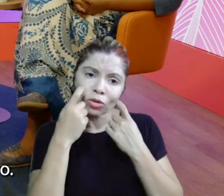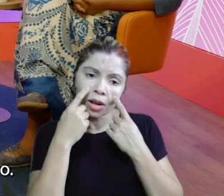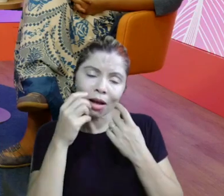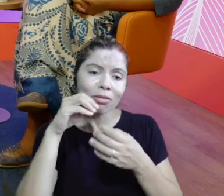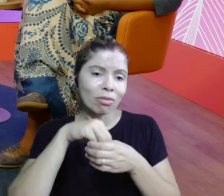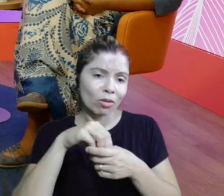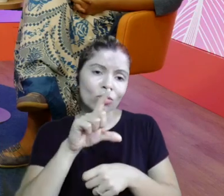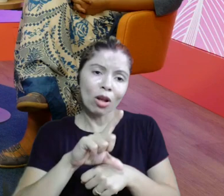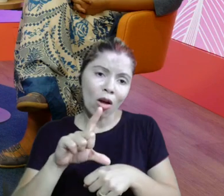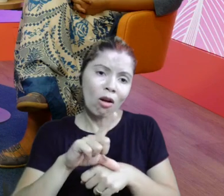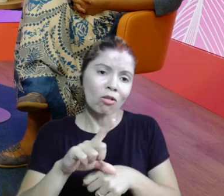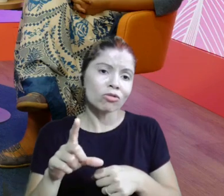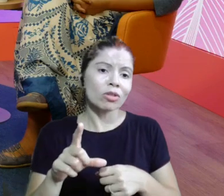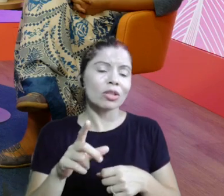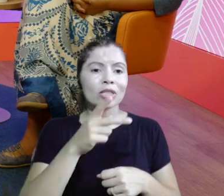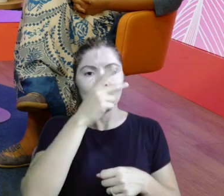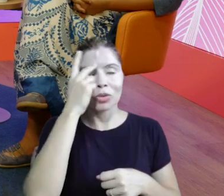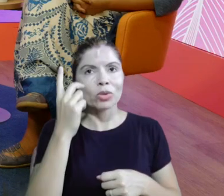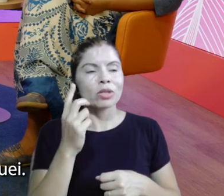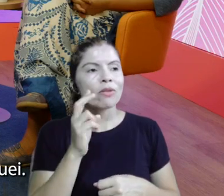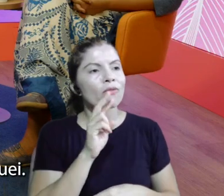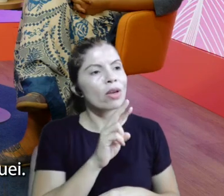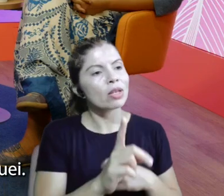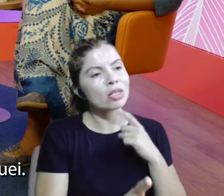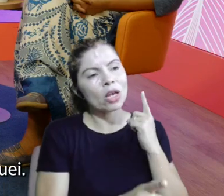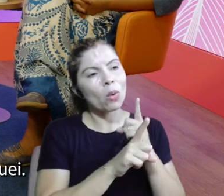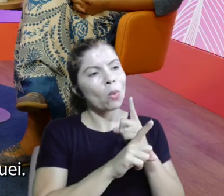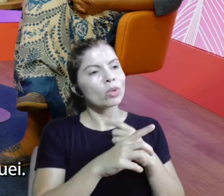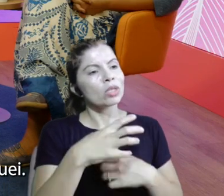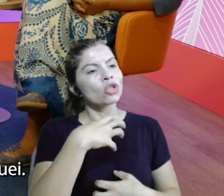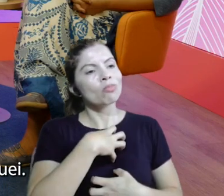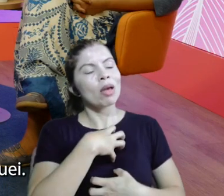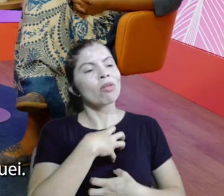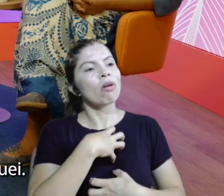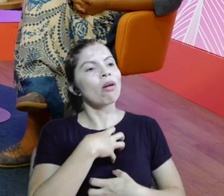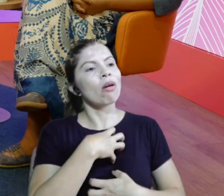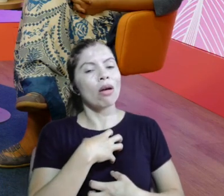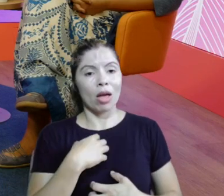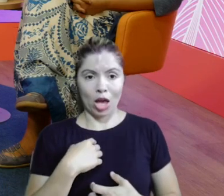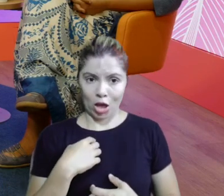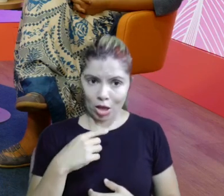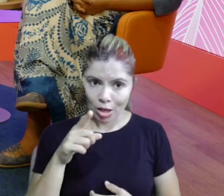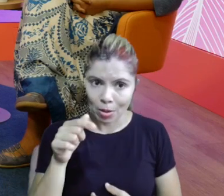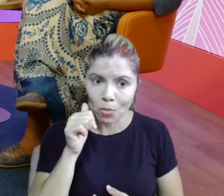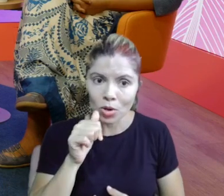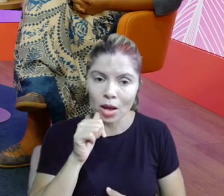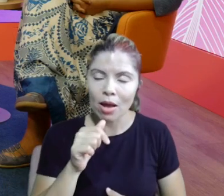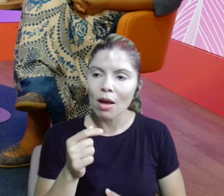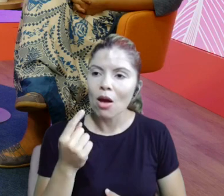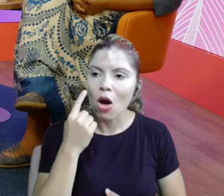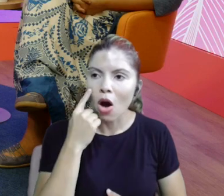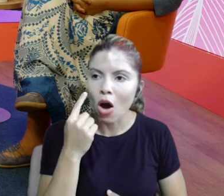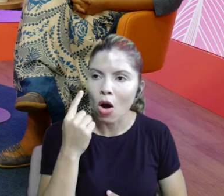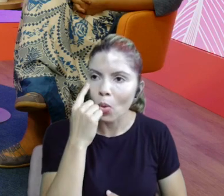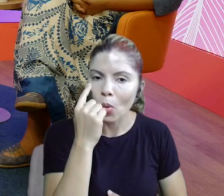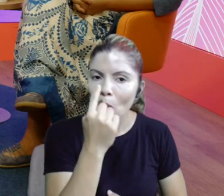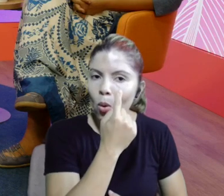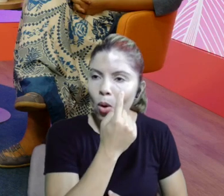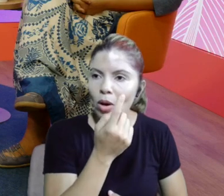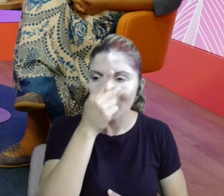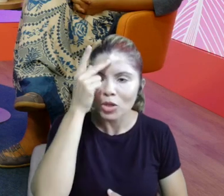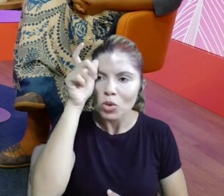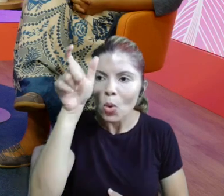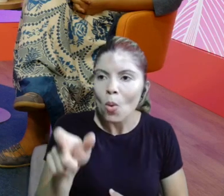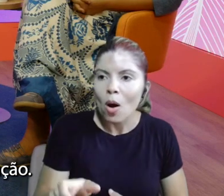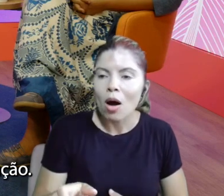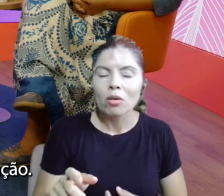lá dentro, já vi gente se encontrar, eu lembro de uma cliente que eu cheguei nela, eu falei assim, olha nos seus olhos, olha